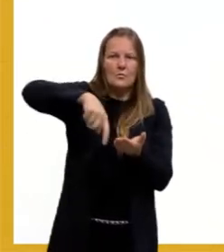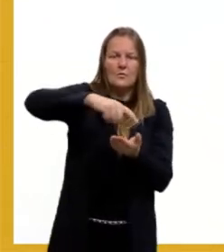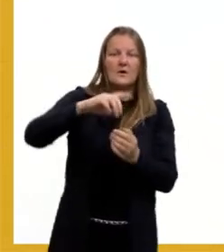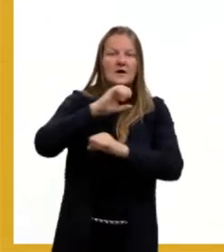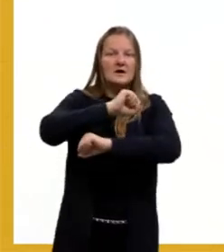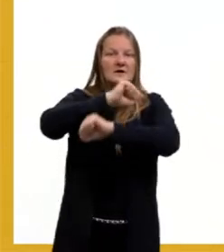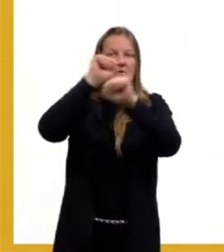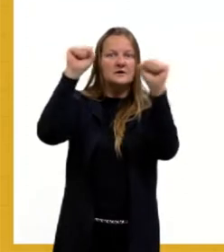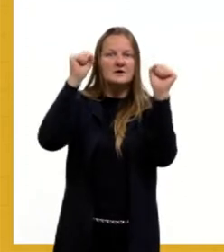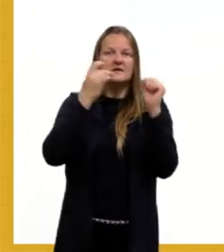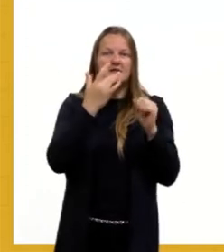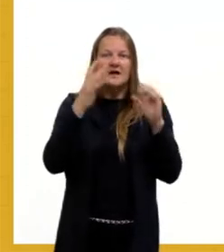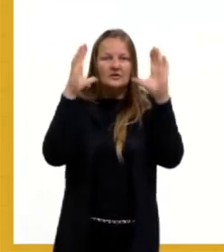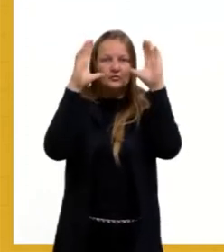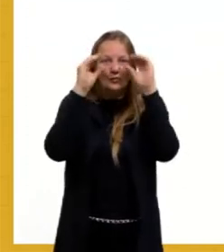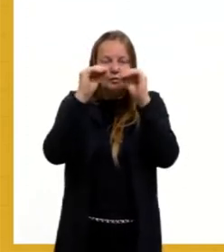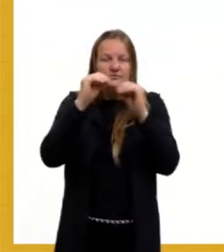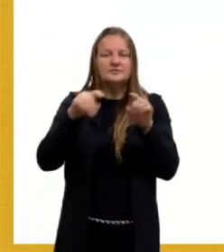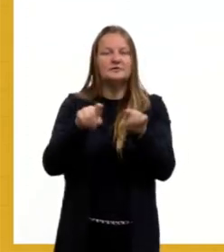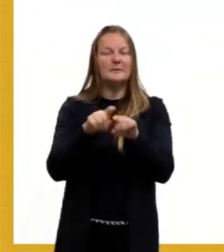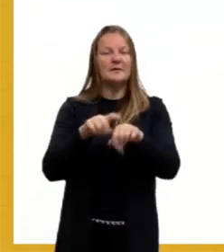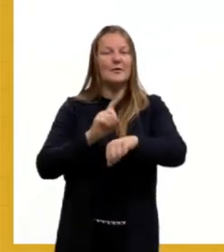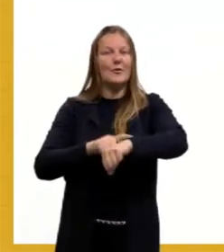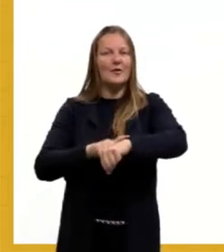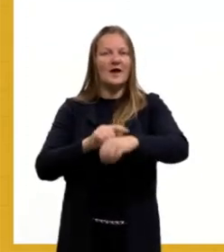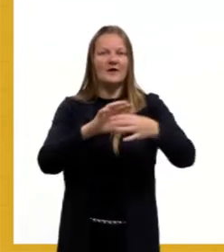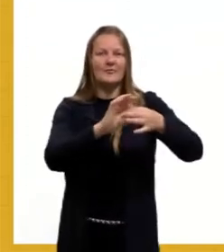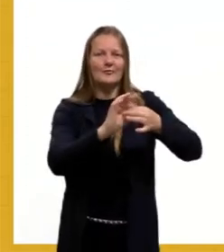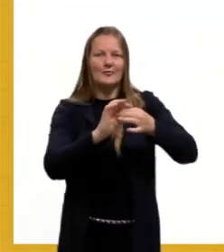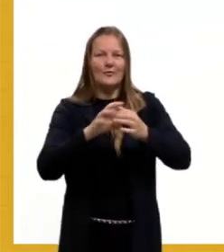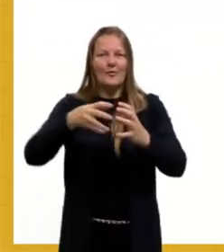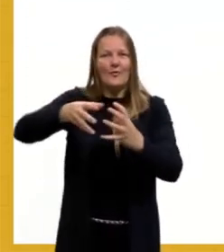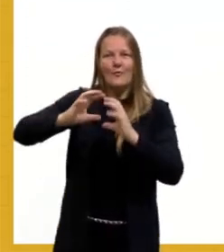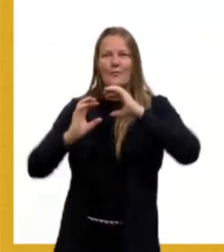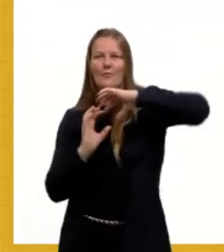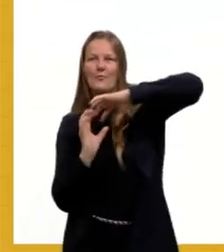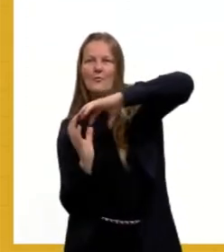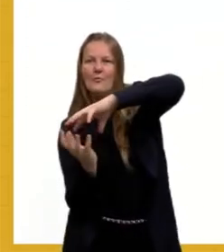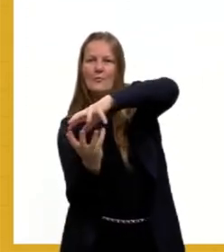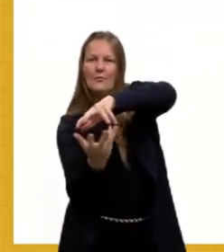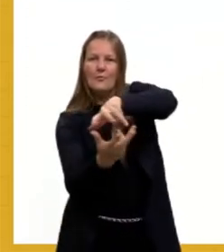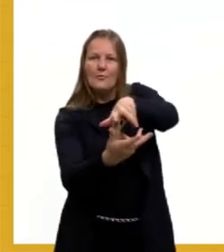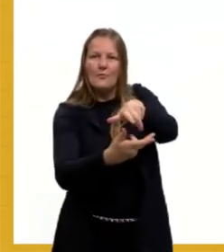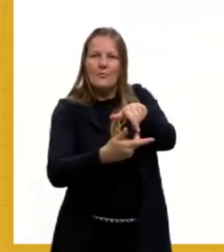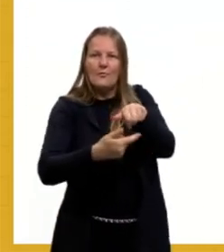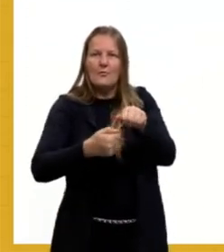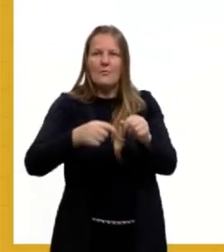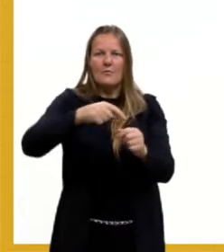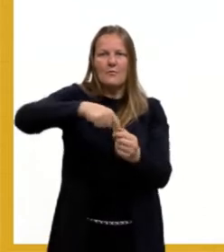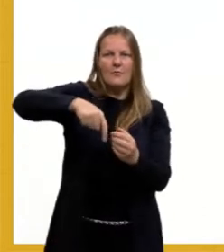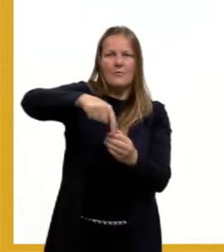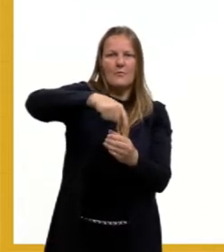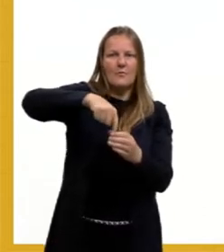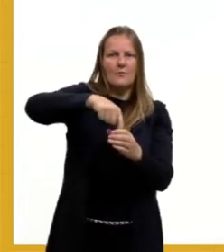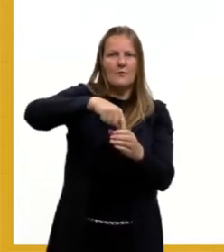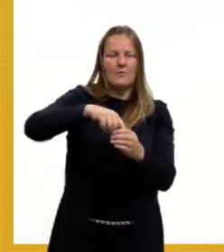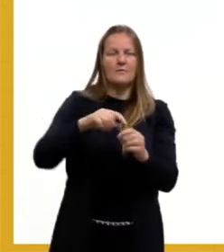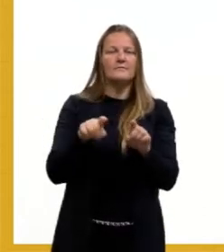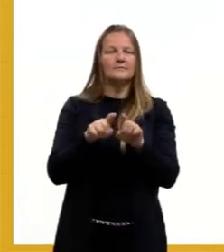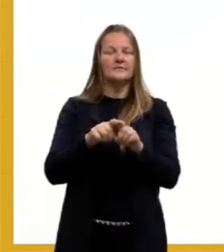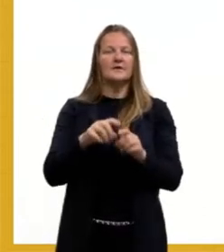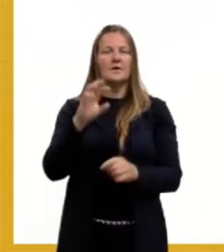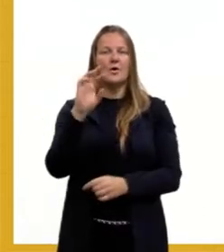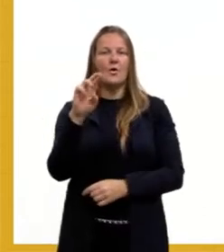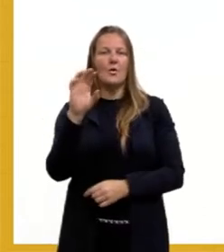o fuso horário, certo, então, a precisa ter essa questão do fuso horário e é quem dá a